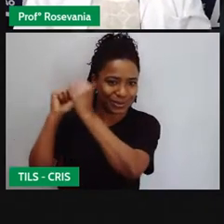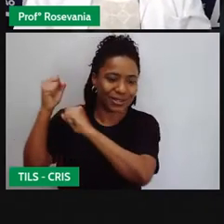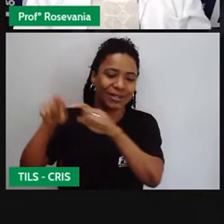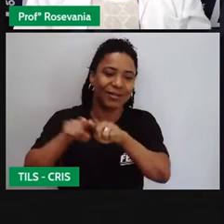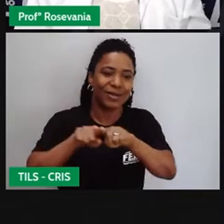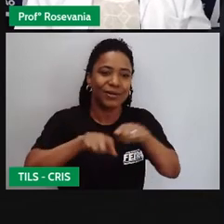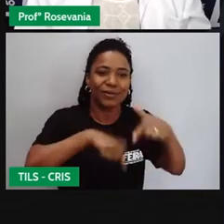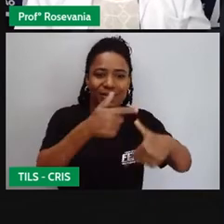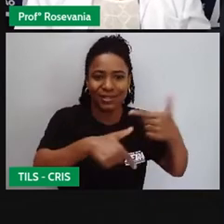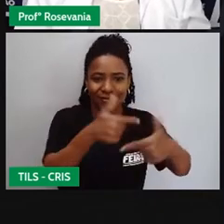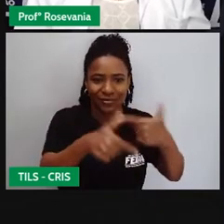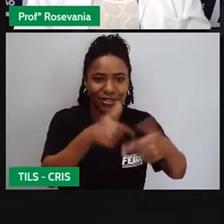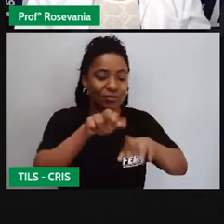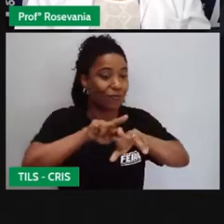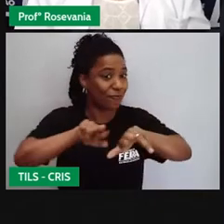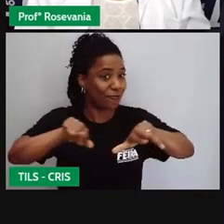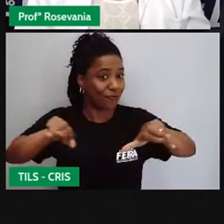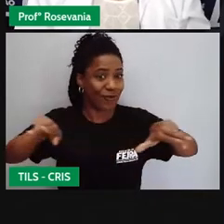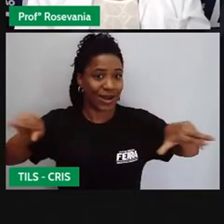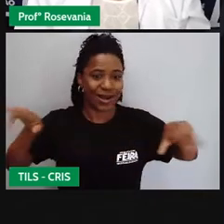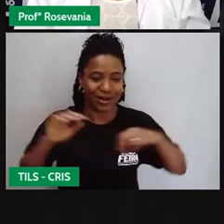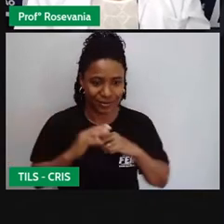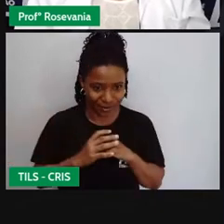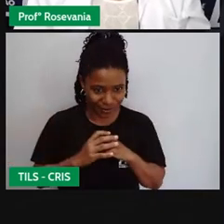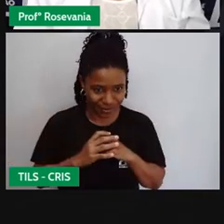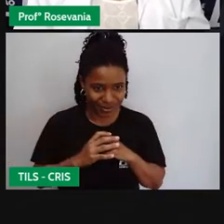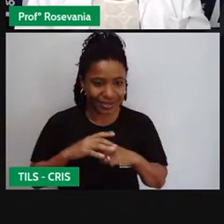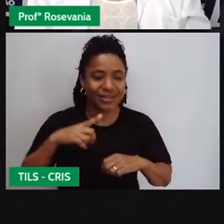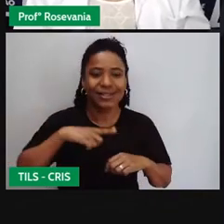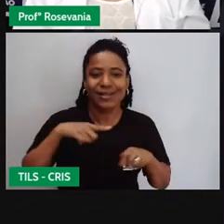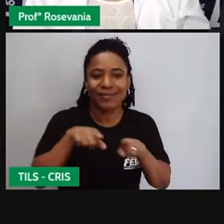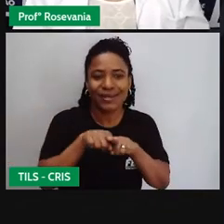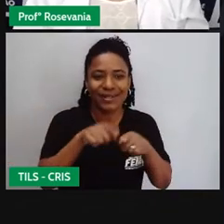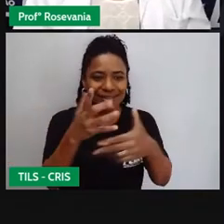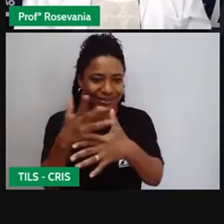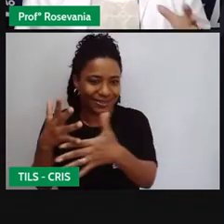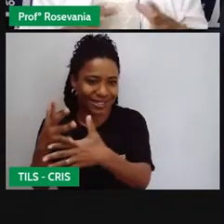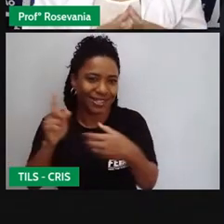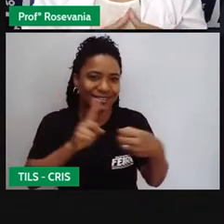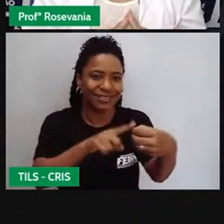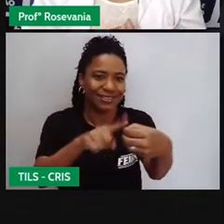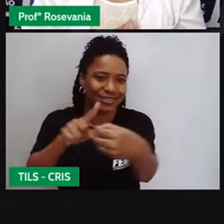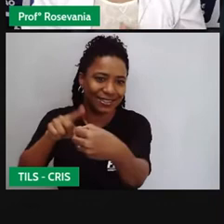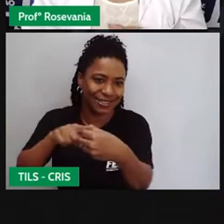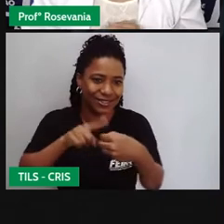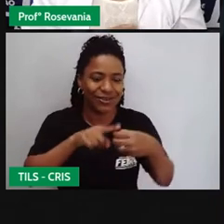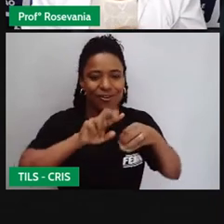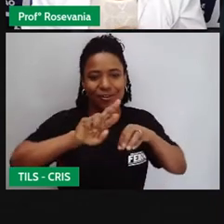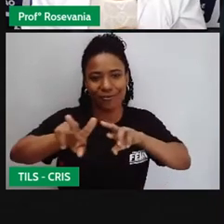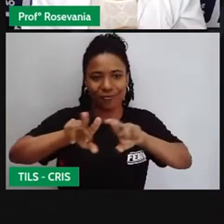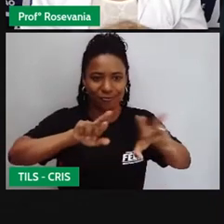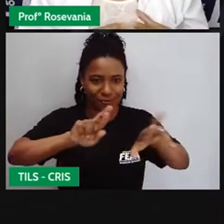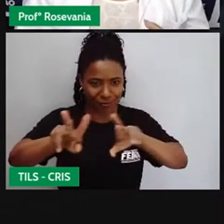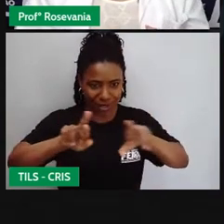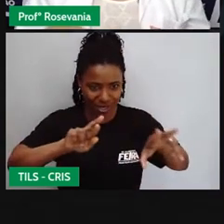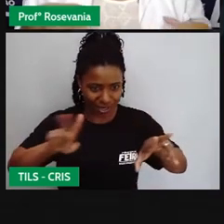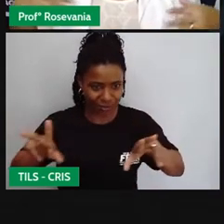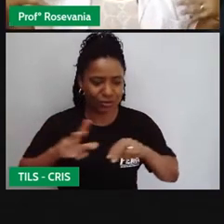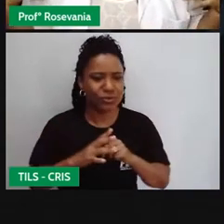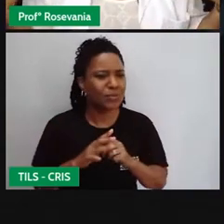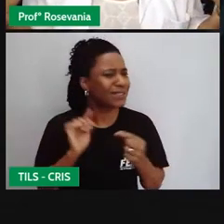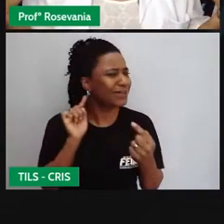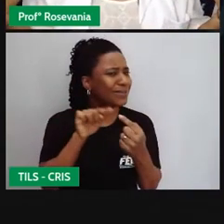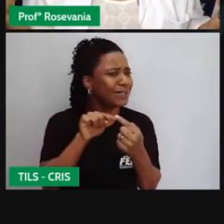a gente acabou formando centros urbanos, né? Também no interior. O que que quer dizer isso? Para falar a verdade,